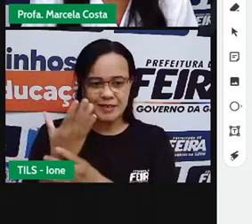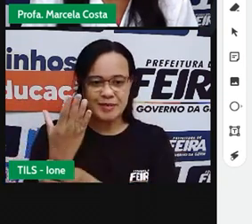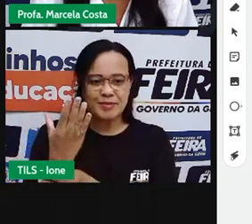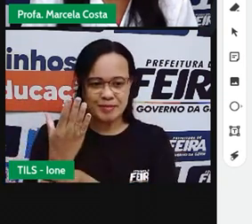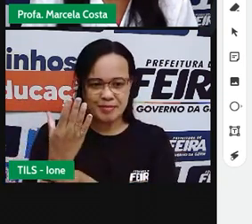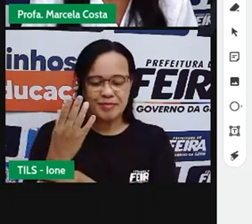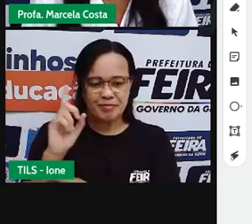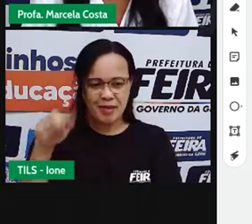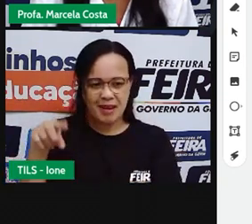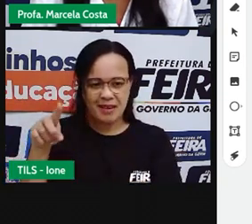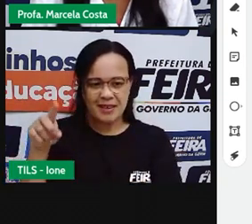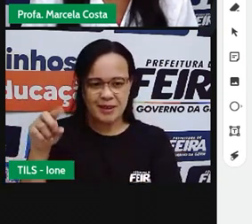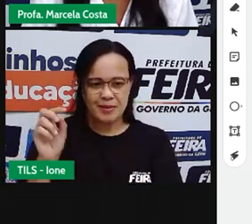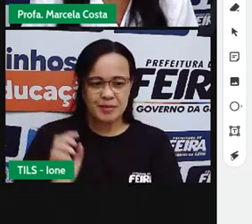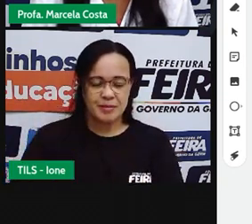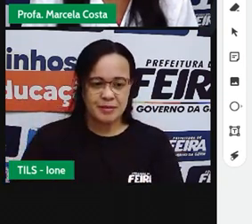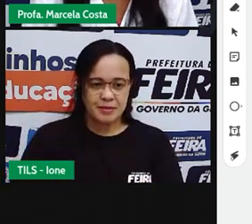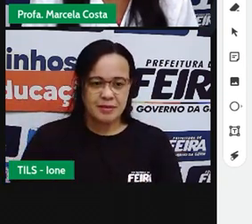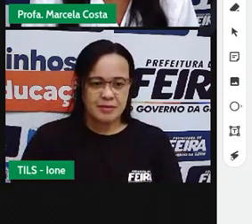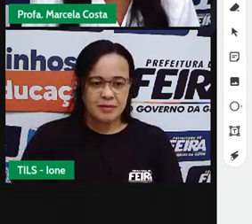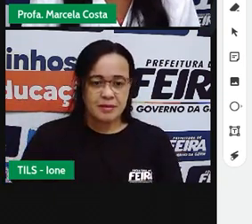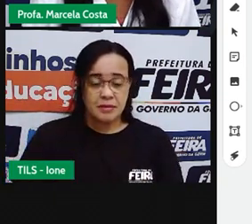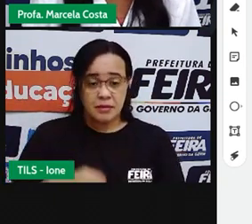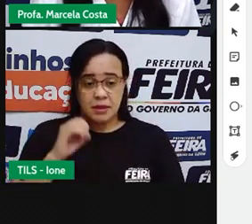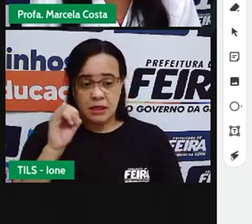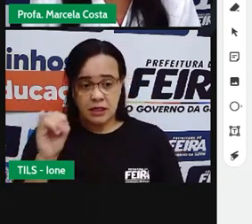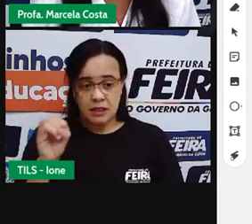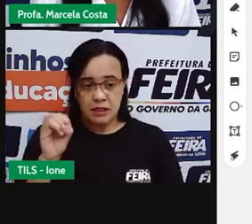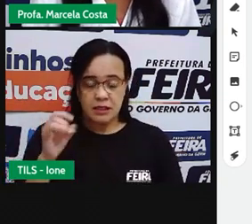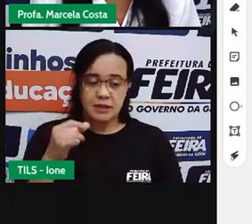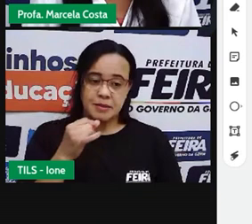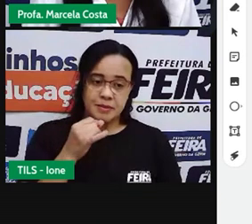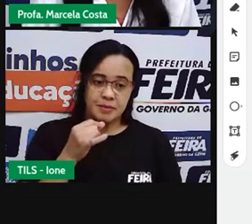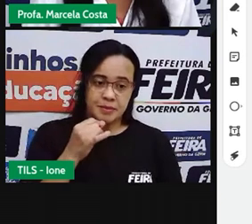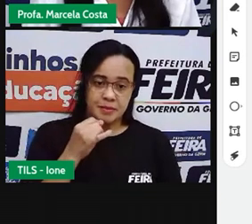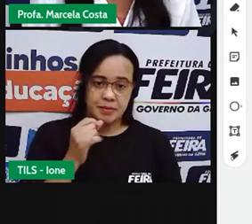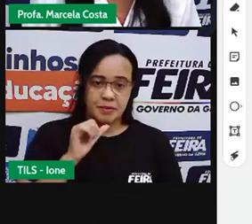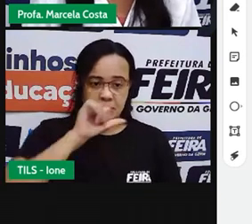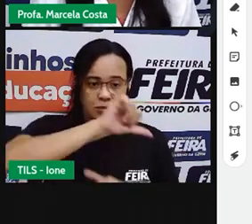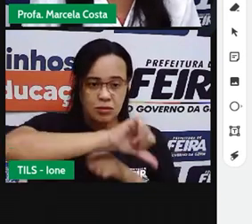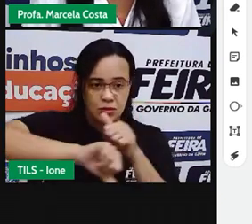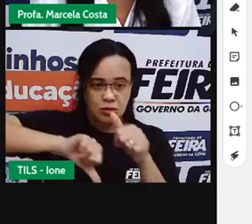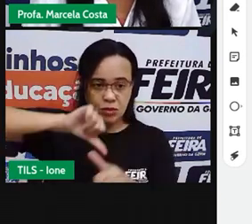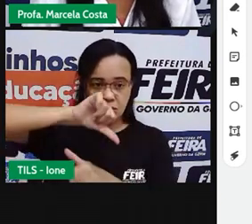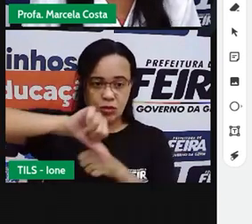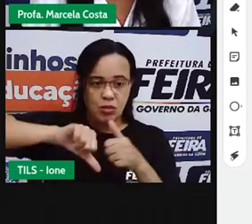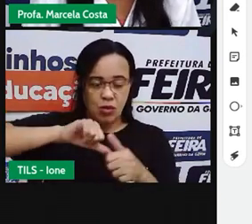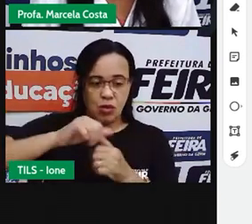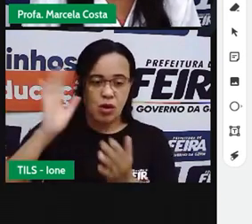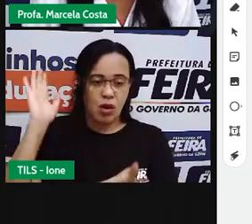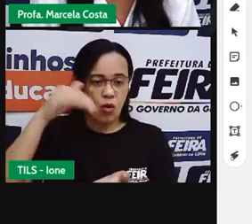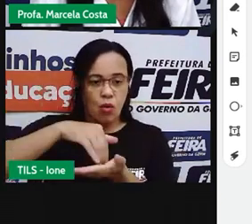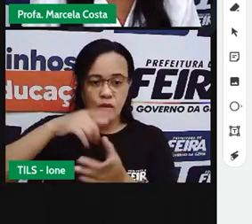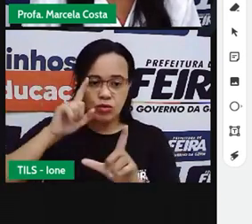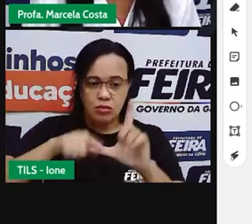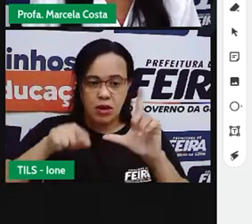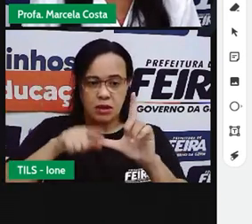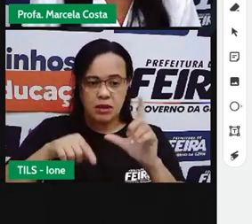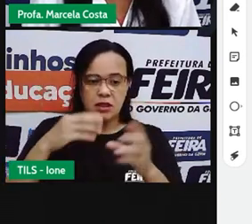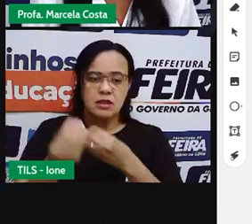Eu tenho a palavra lote. E se eu trocar essa vogal final aqui,